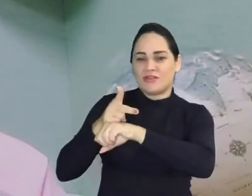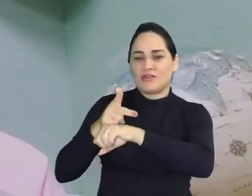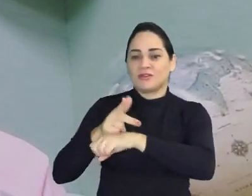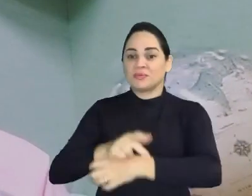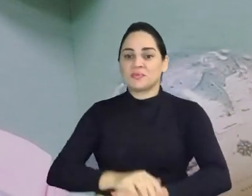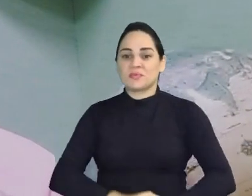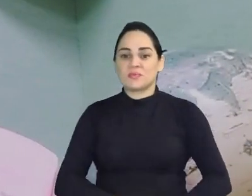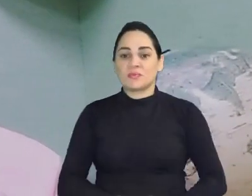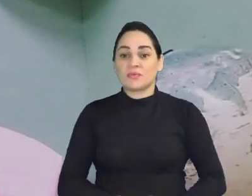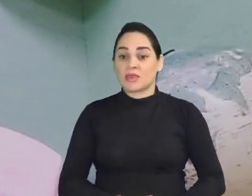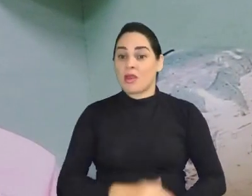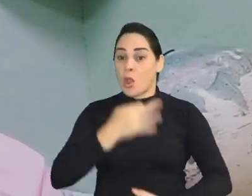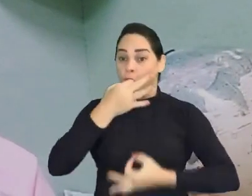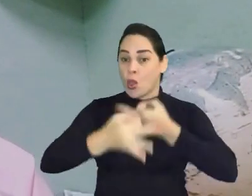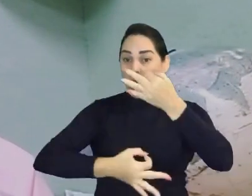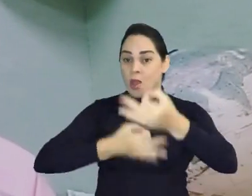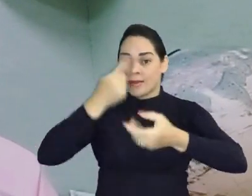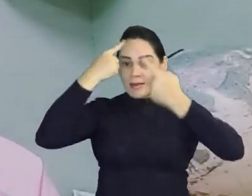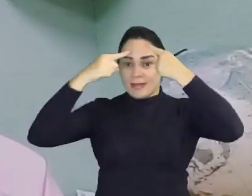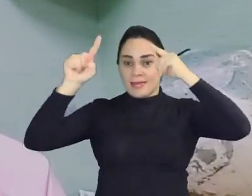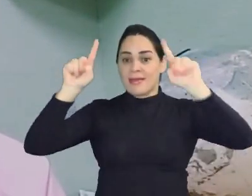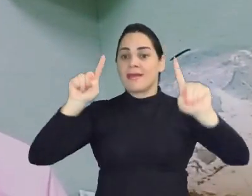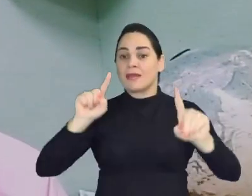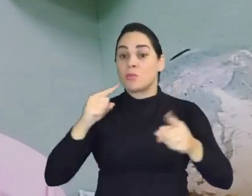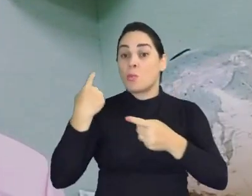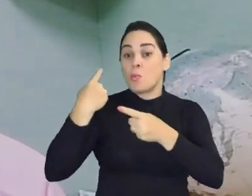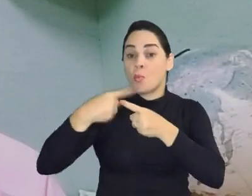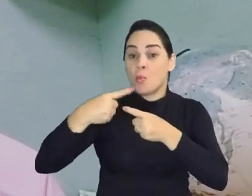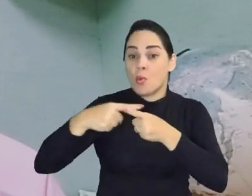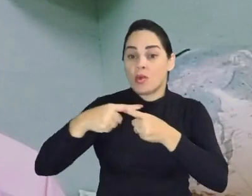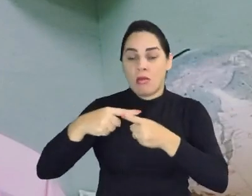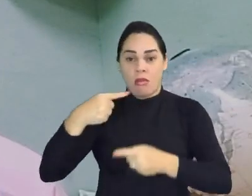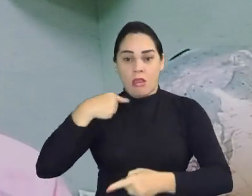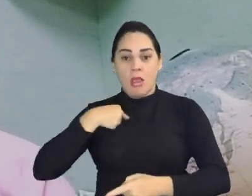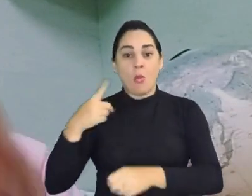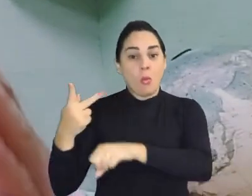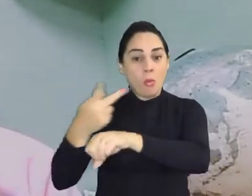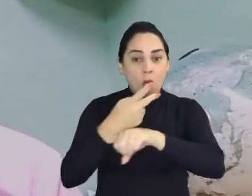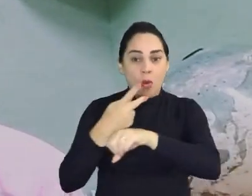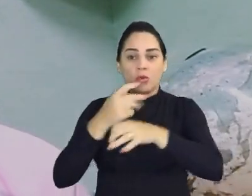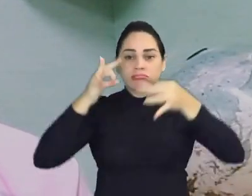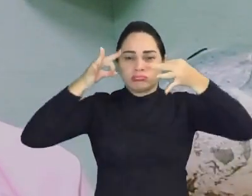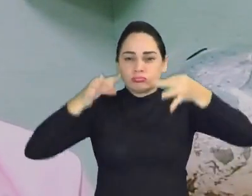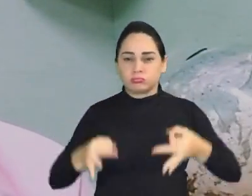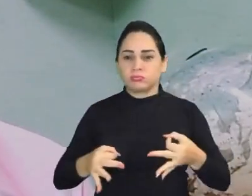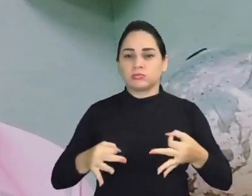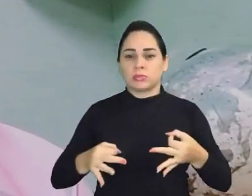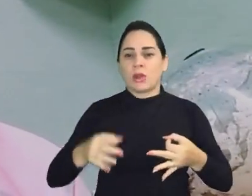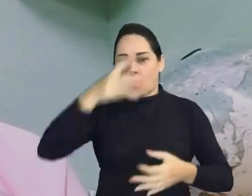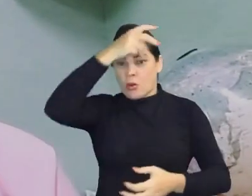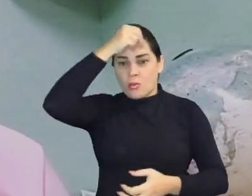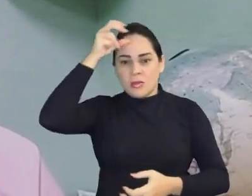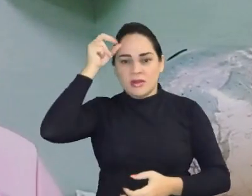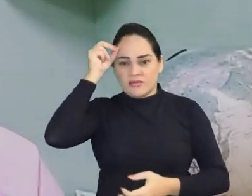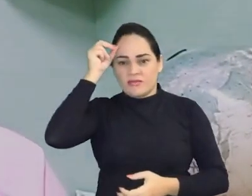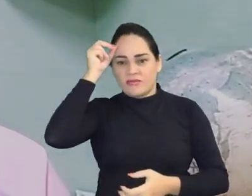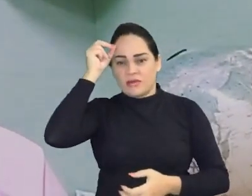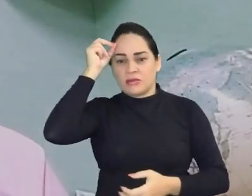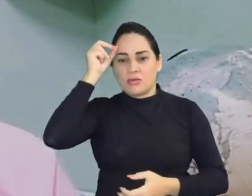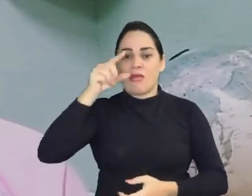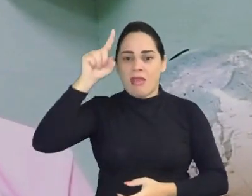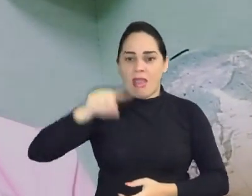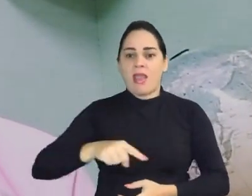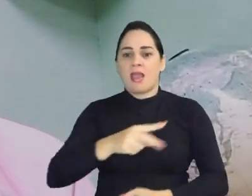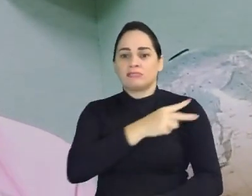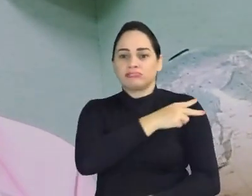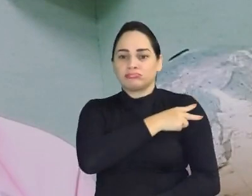e debate as nossas ideias, porque eu busco na honestidade um prefeito que sensibilize o